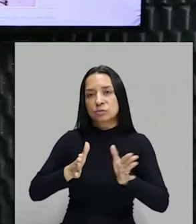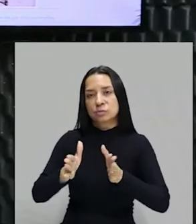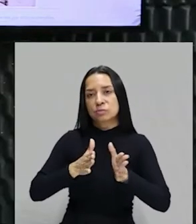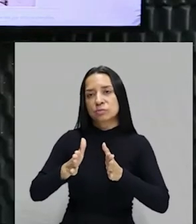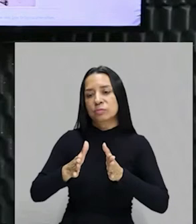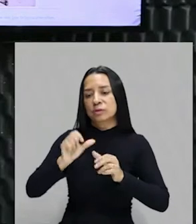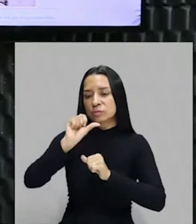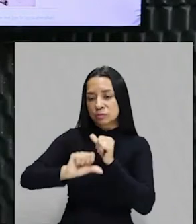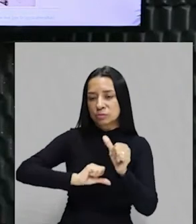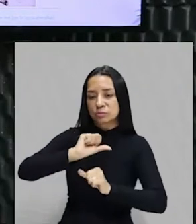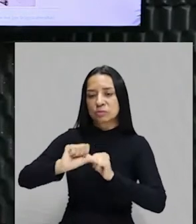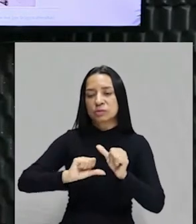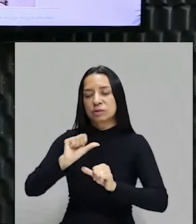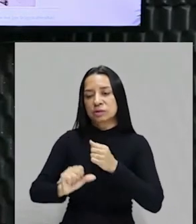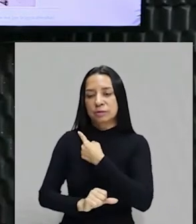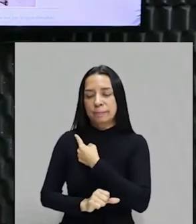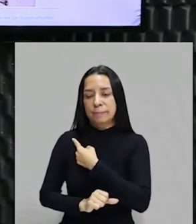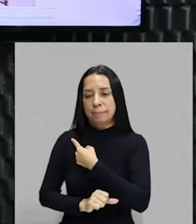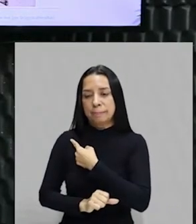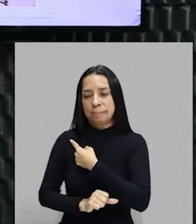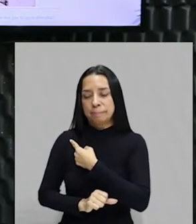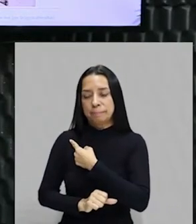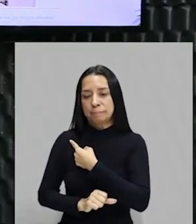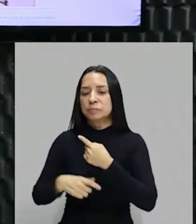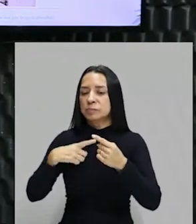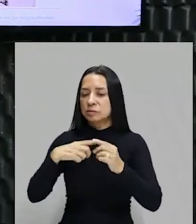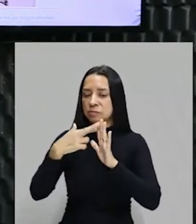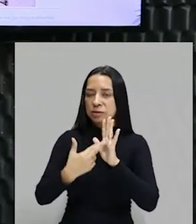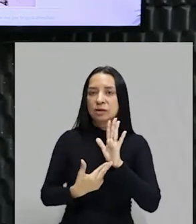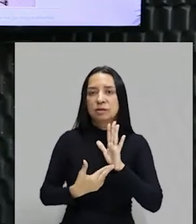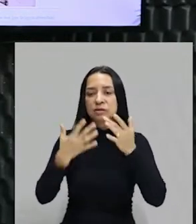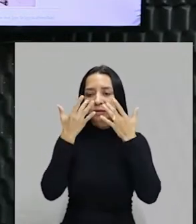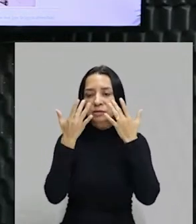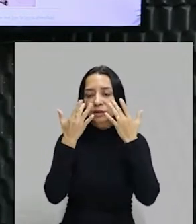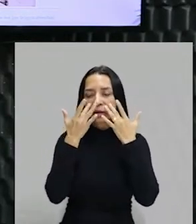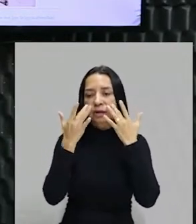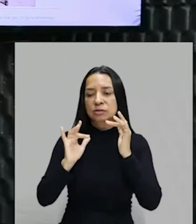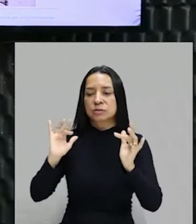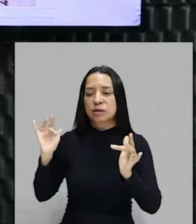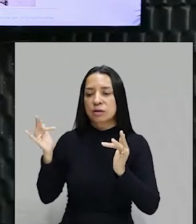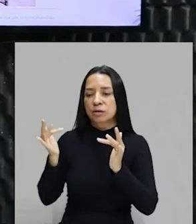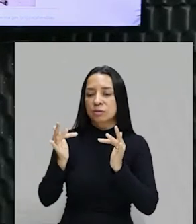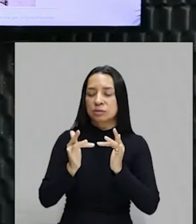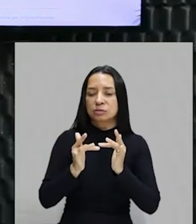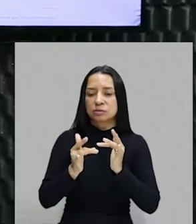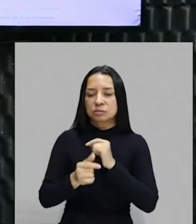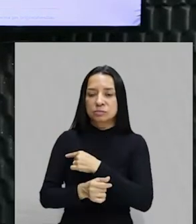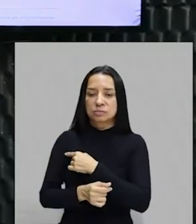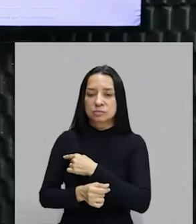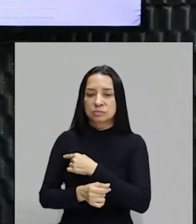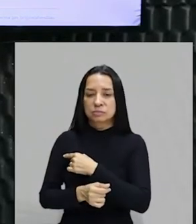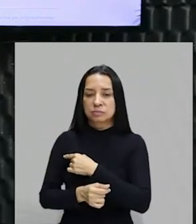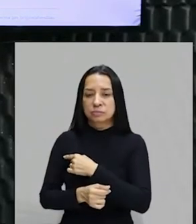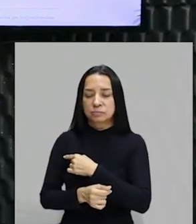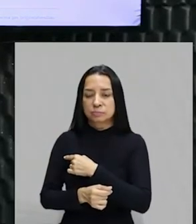superação do academicismo, da arte acadêmica cheia de regras para a arte modernista e representa claramente uma tendência de qual